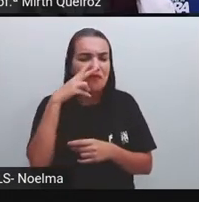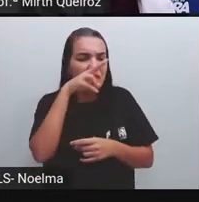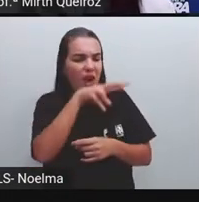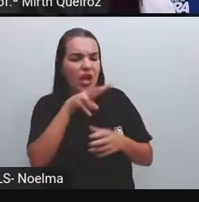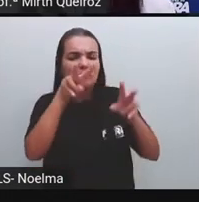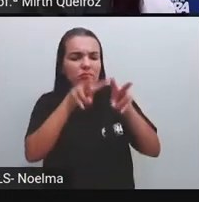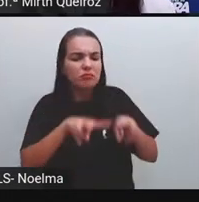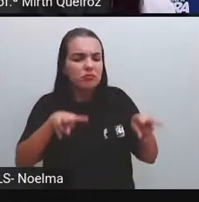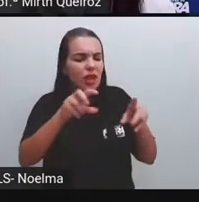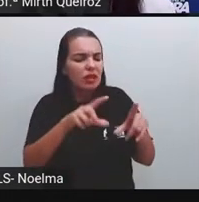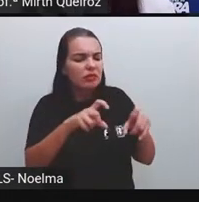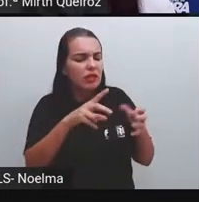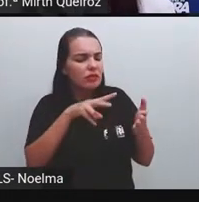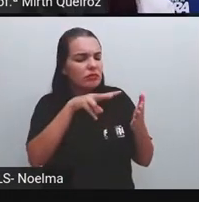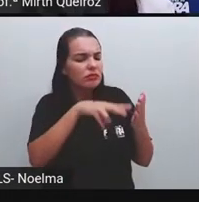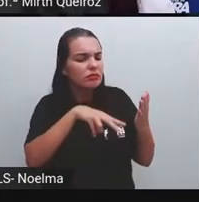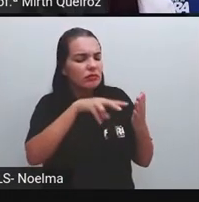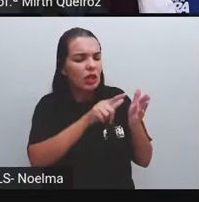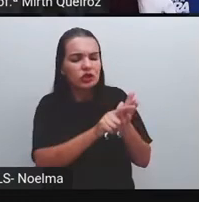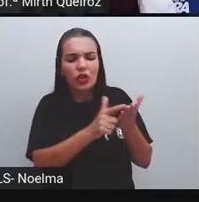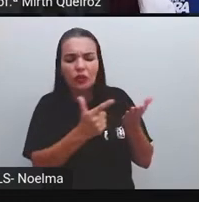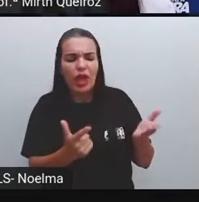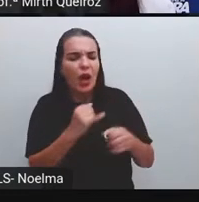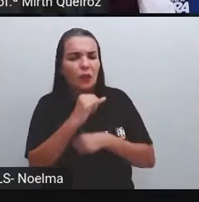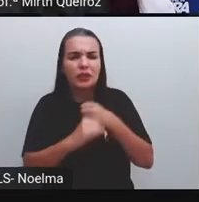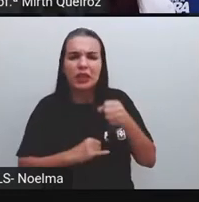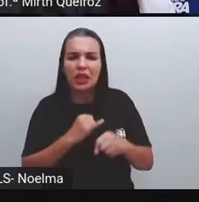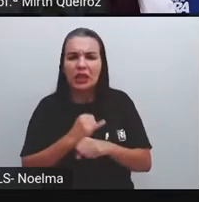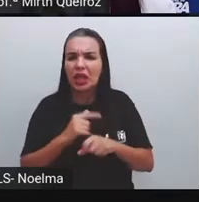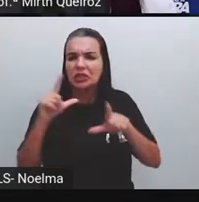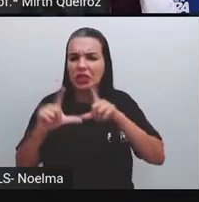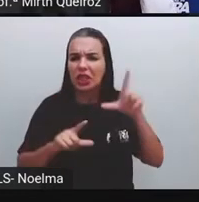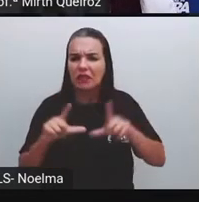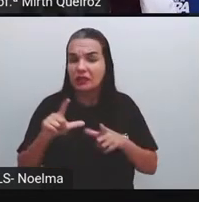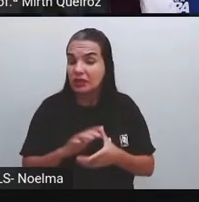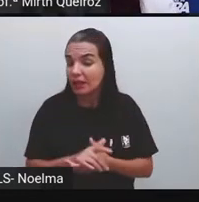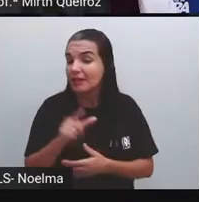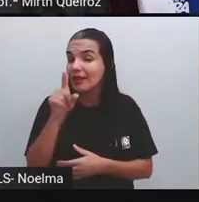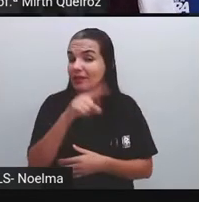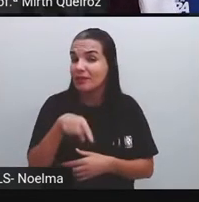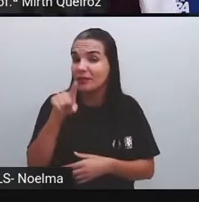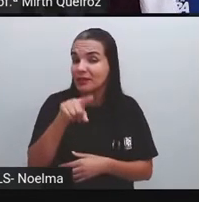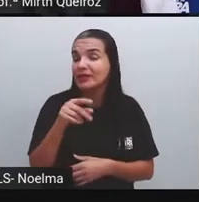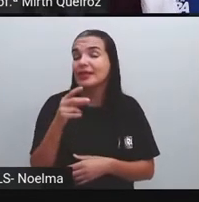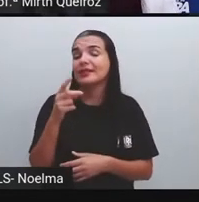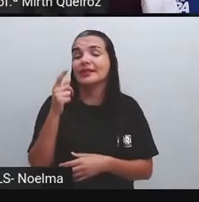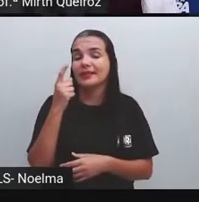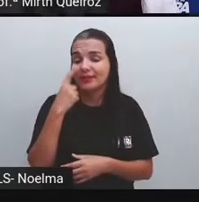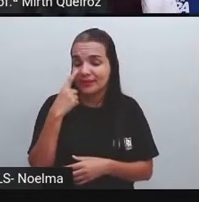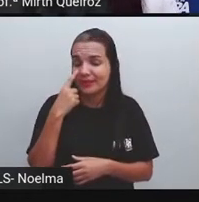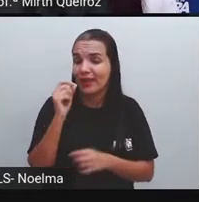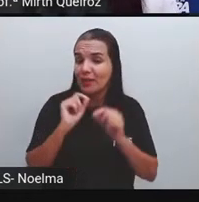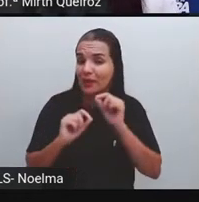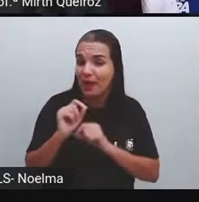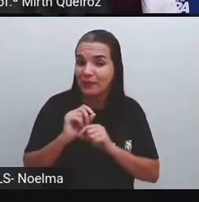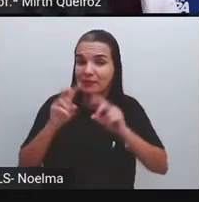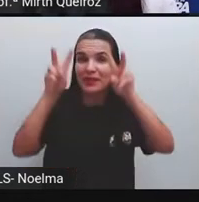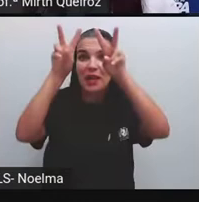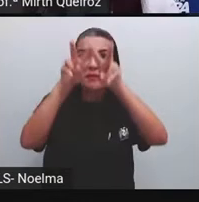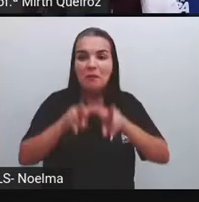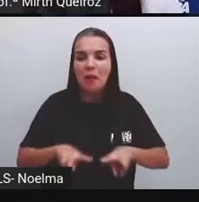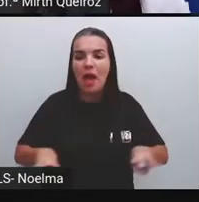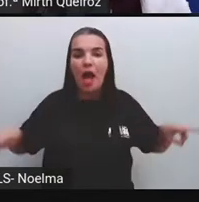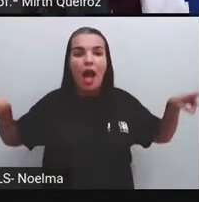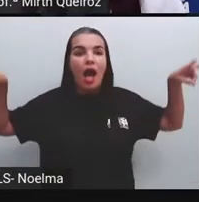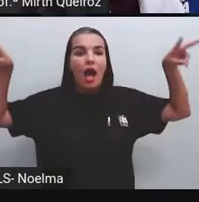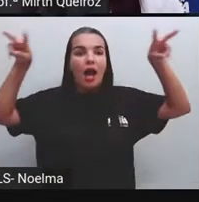livros didáticos, da internet, revistas, da televisão, vocês não ficam presos apenas às paisagens